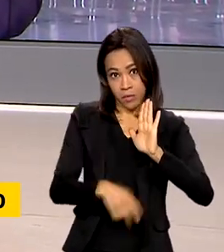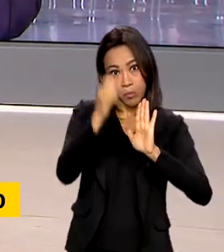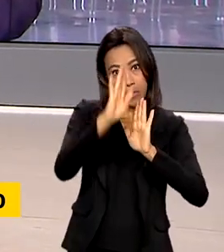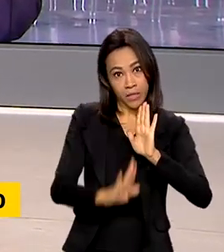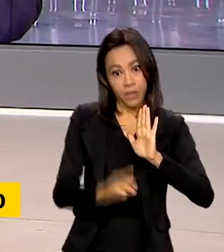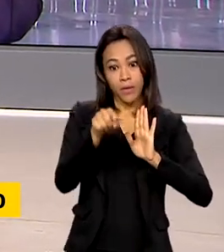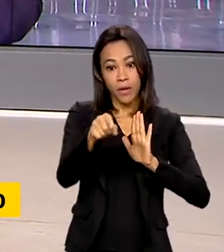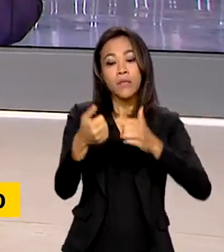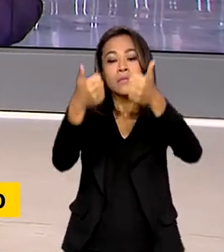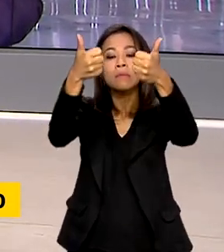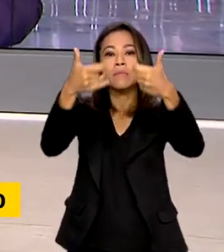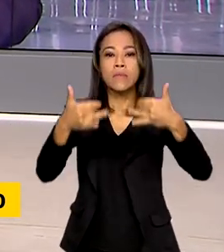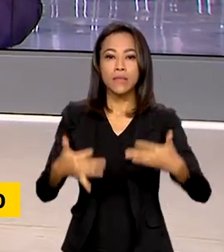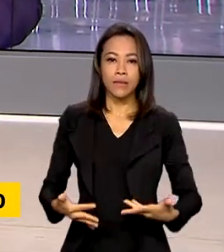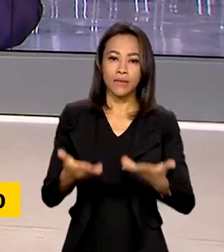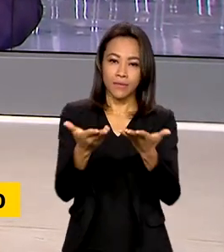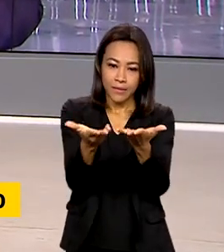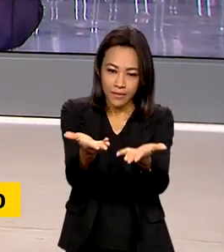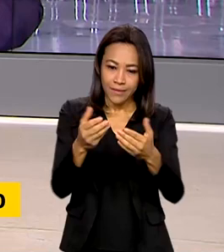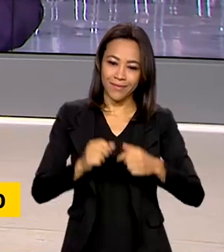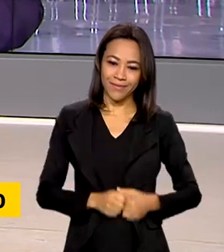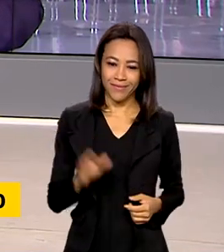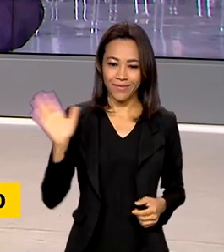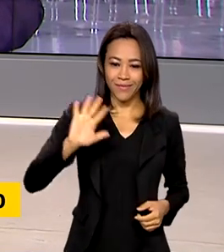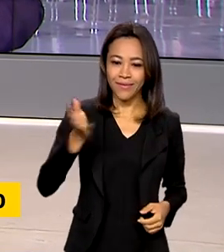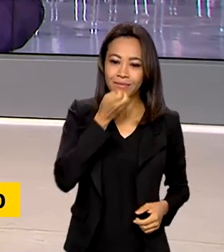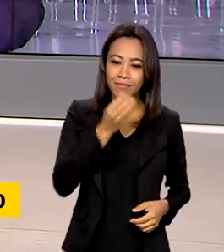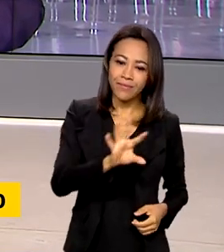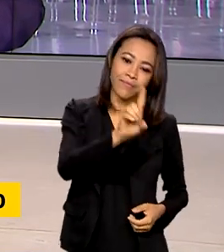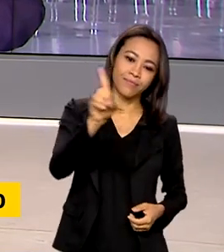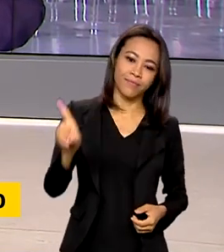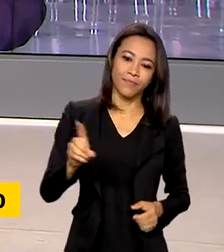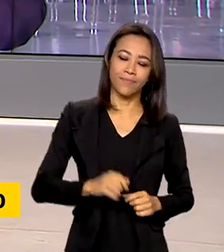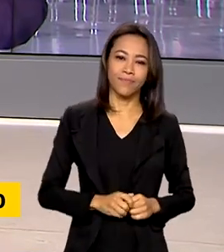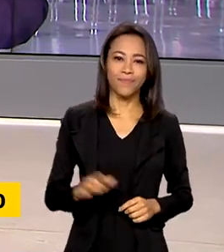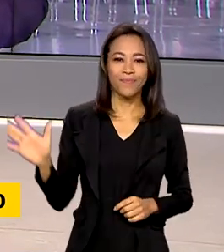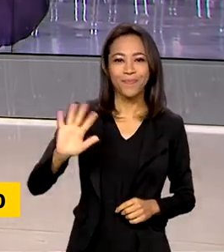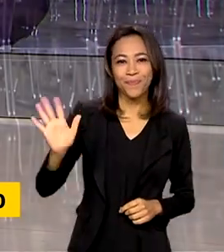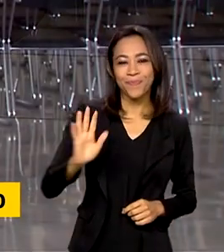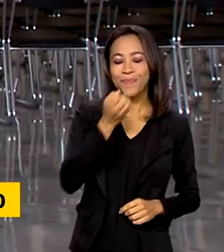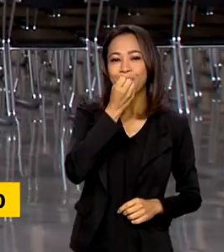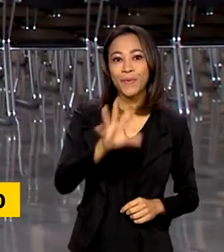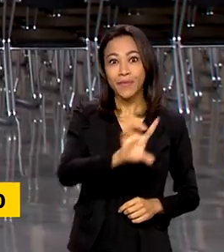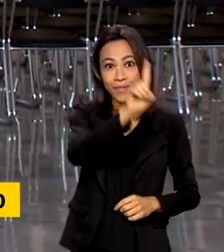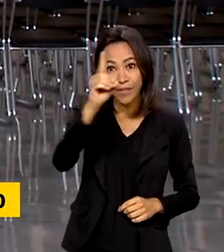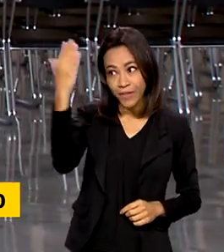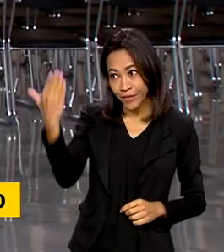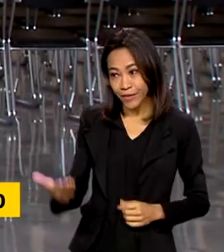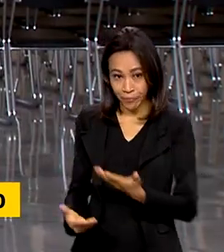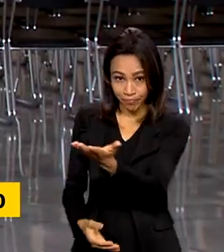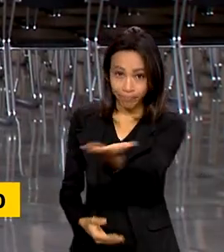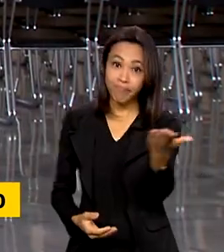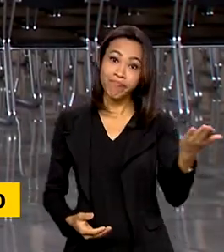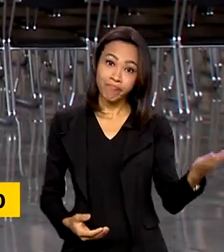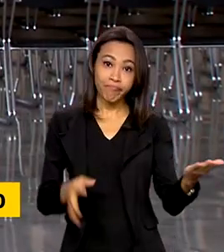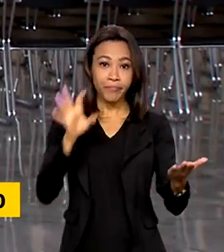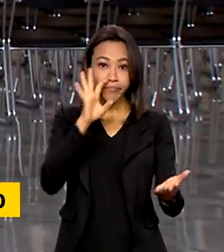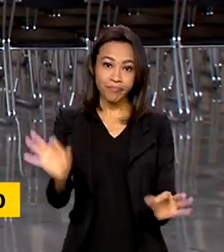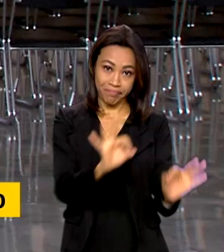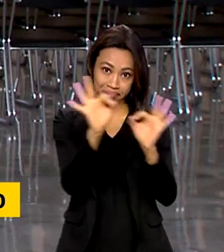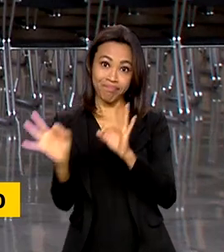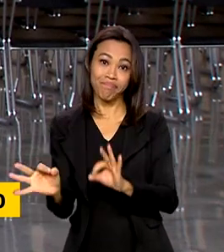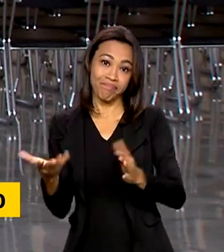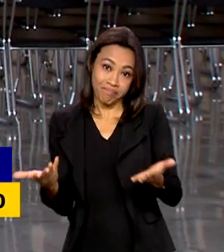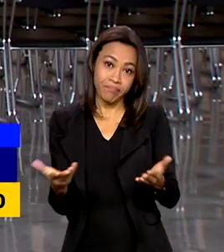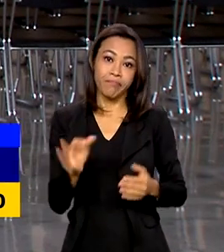Queiroz traz os detalhes para a gente. Bom dia, Glauco. Olá, Vanessa. Bom dia para você e bom dia a todos que nos acompanham.